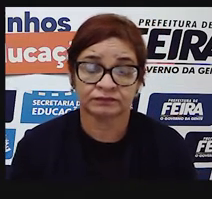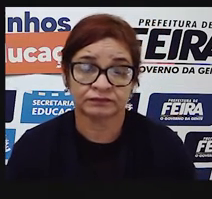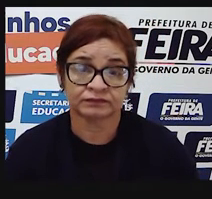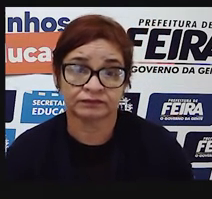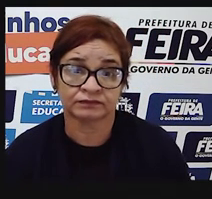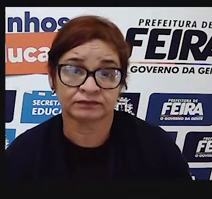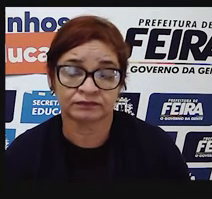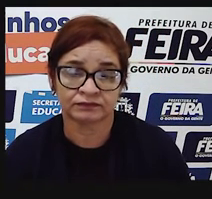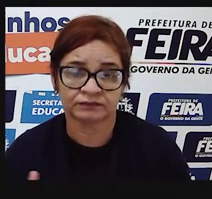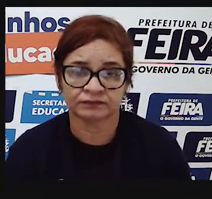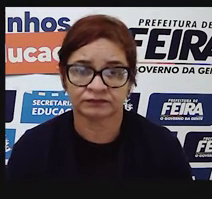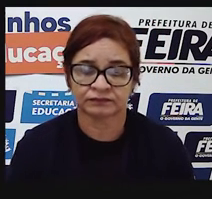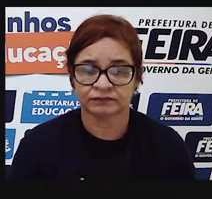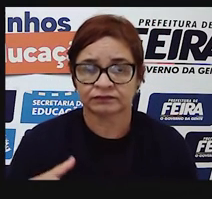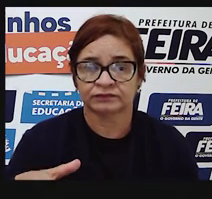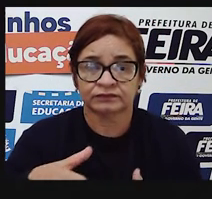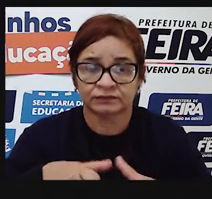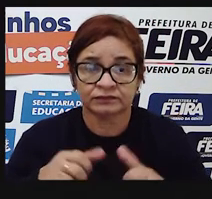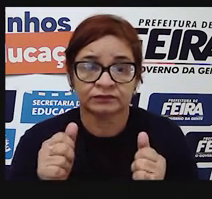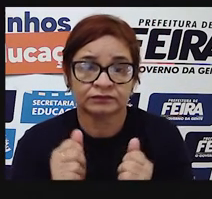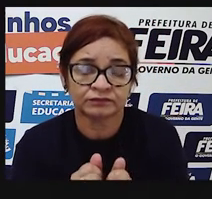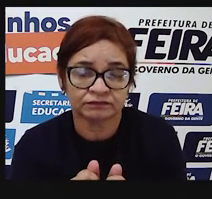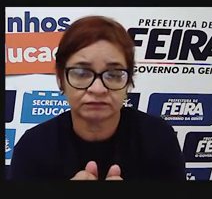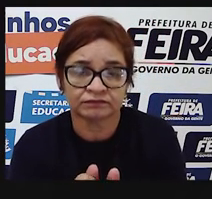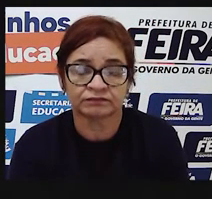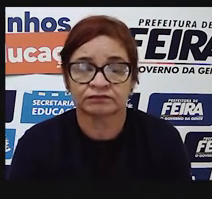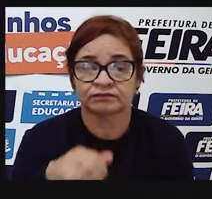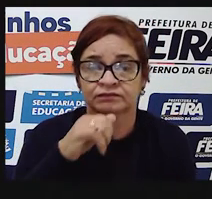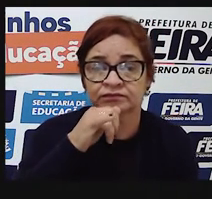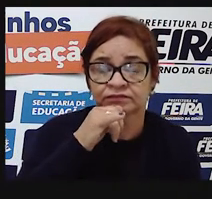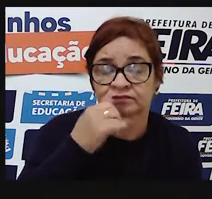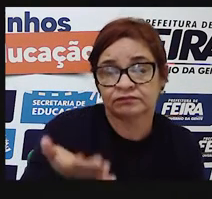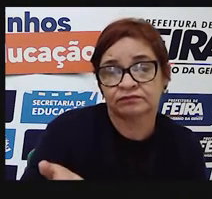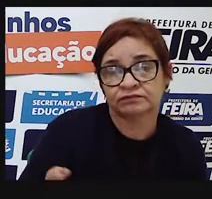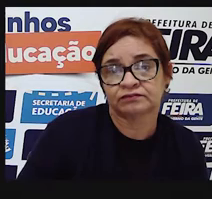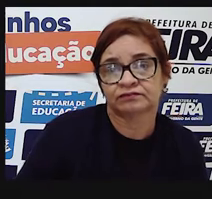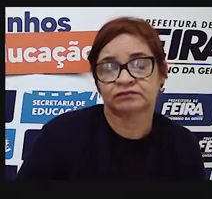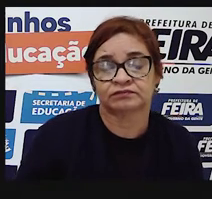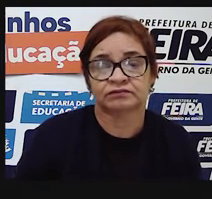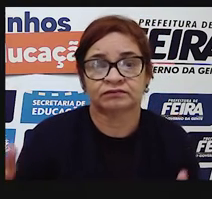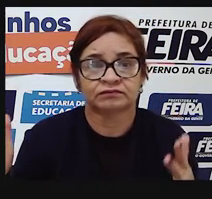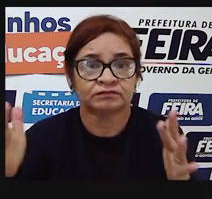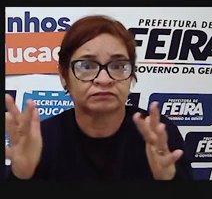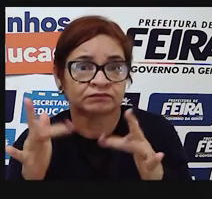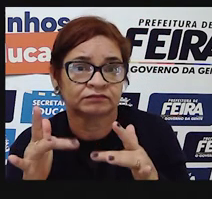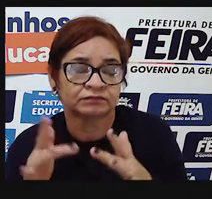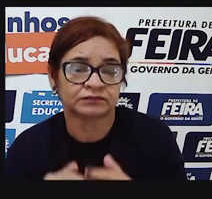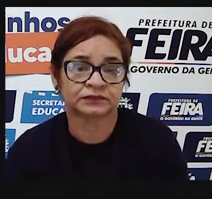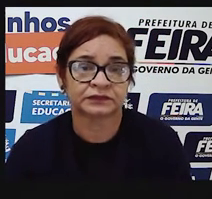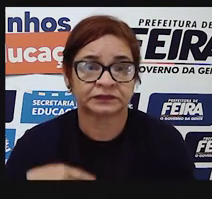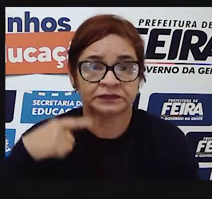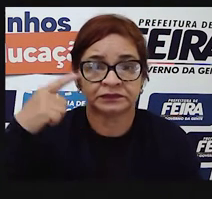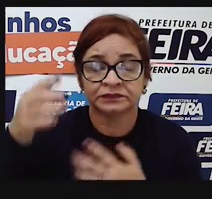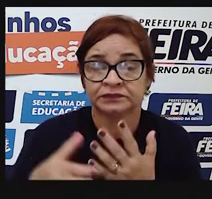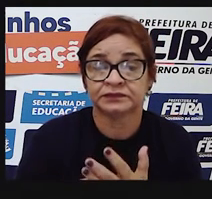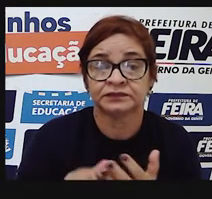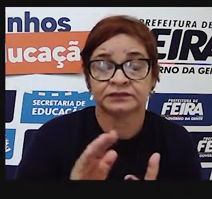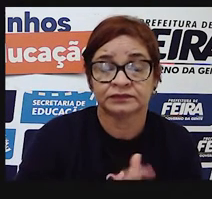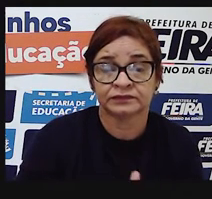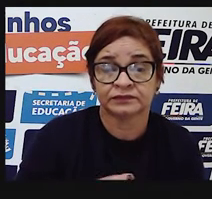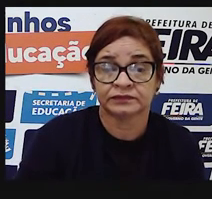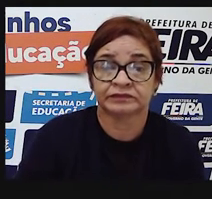enfrentar a vida com alguém ao seu lado, ele se encontra com alguém, uma companheira, alguém para conviver, para,